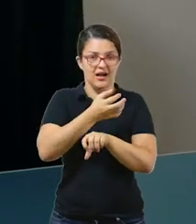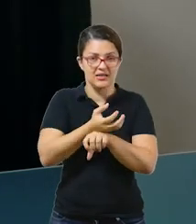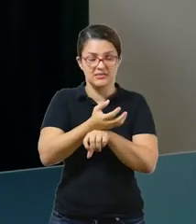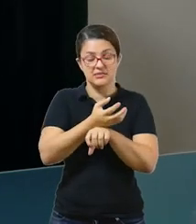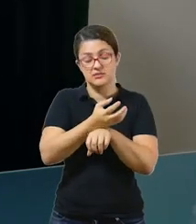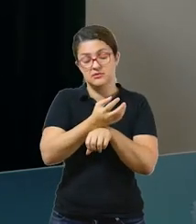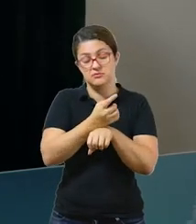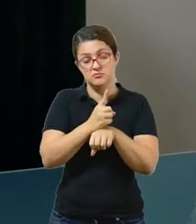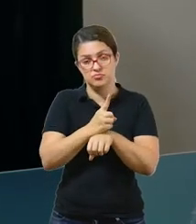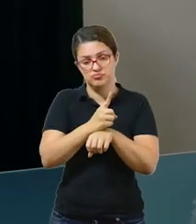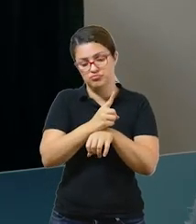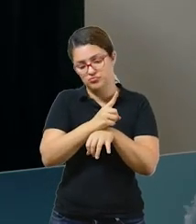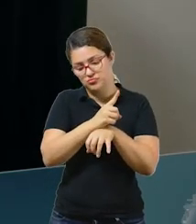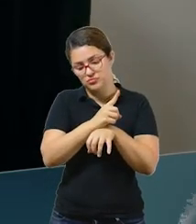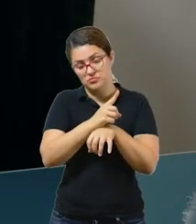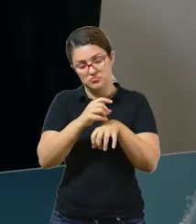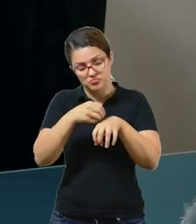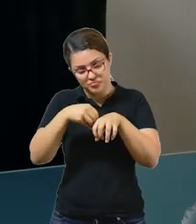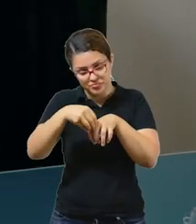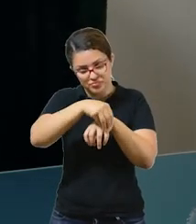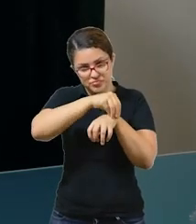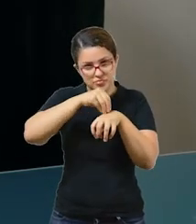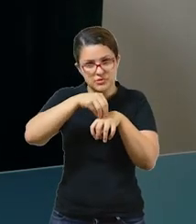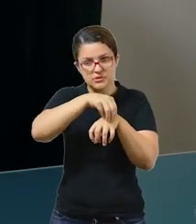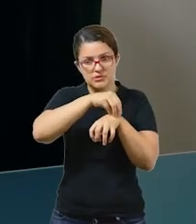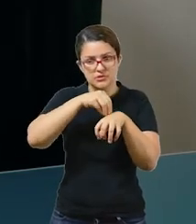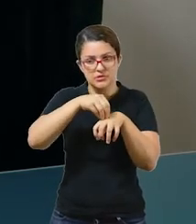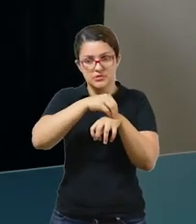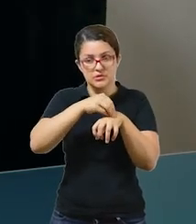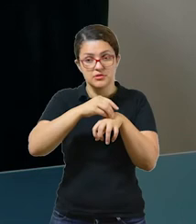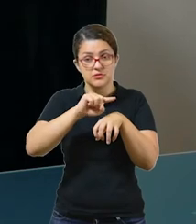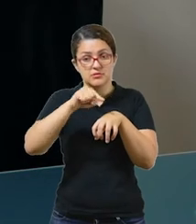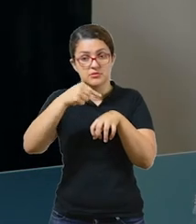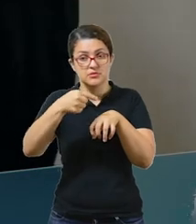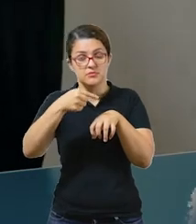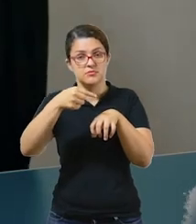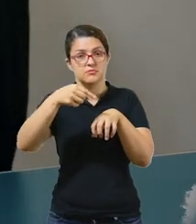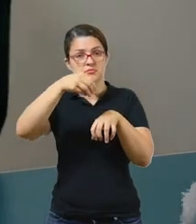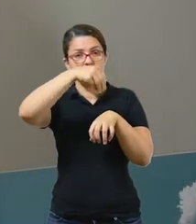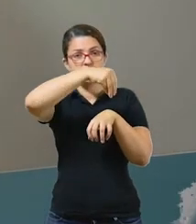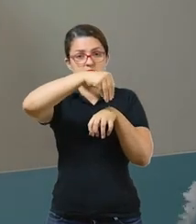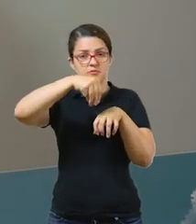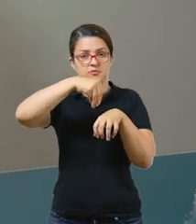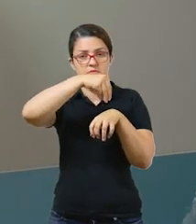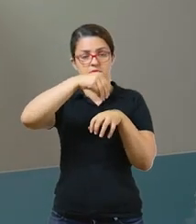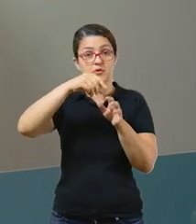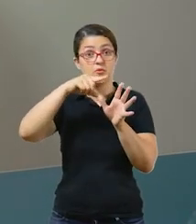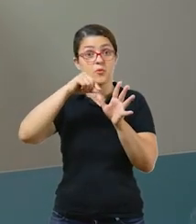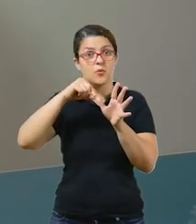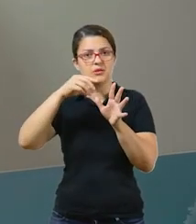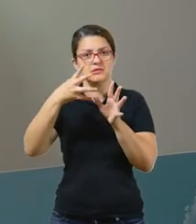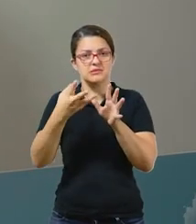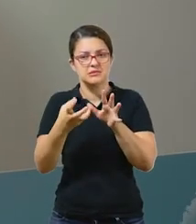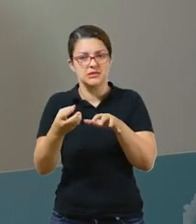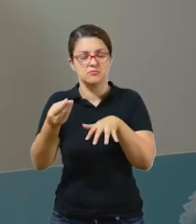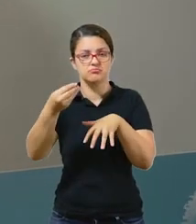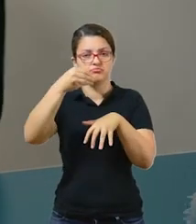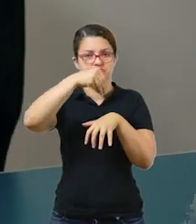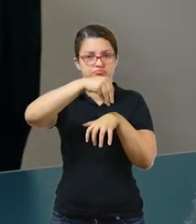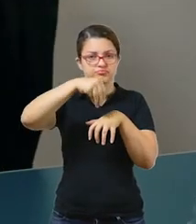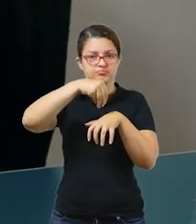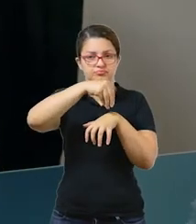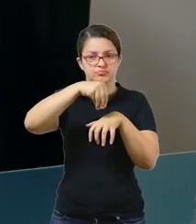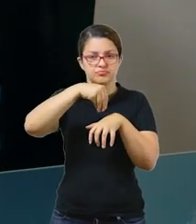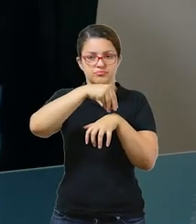colocar por cima a terra, folhas secas, e uma porção de pedrinhas, para manter a umidade do solo. Este é o passo a